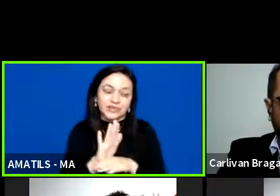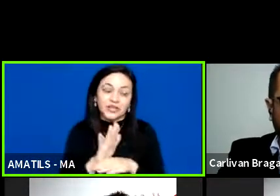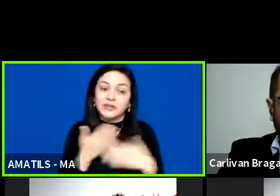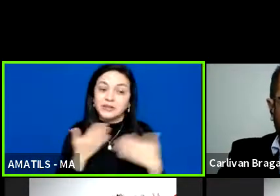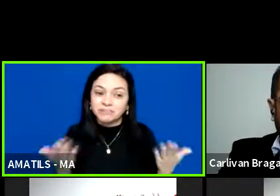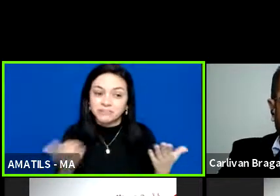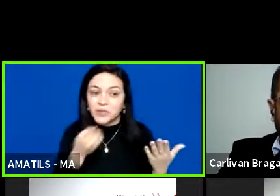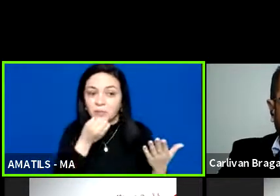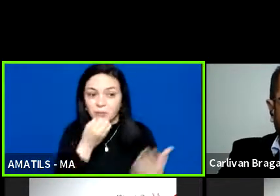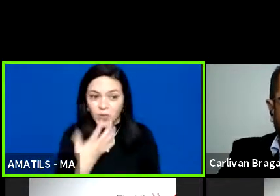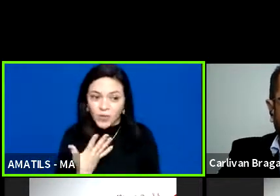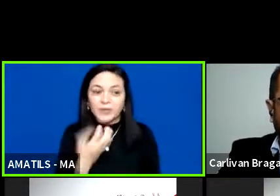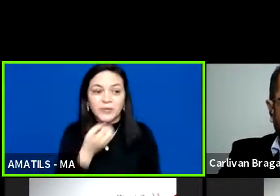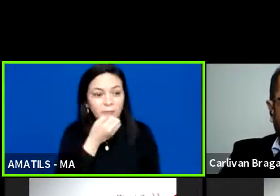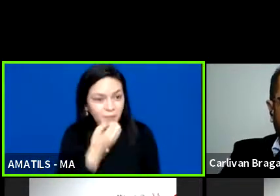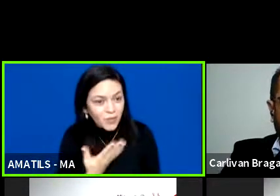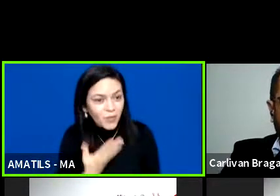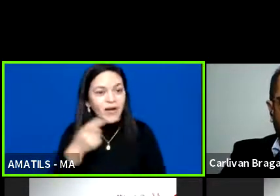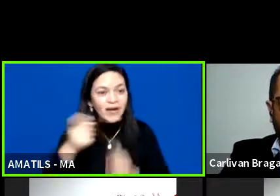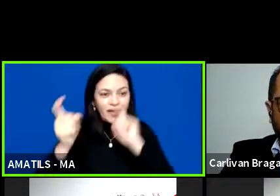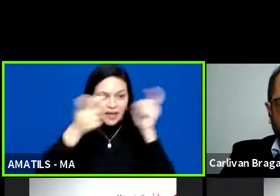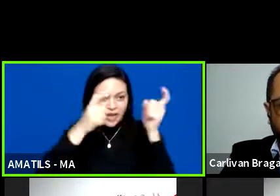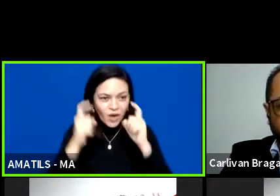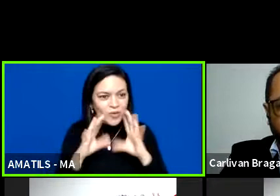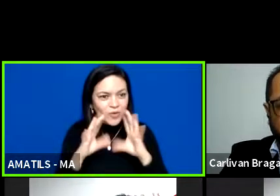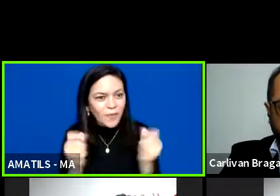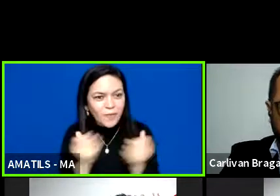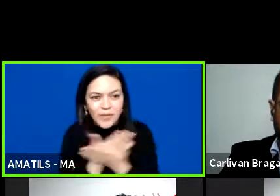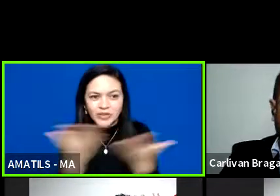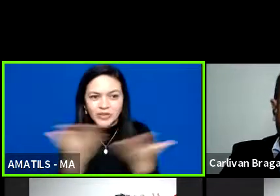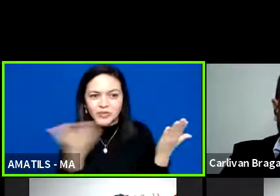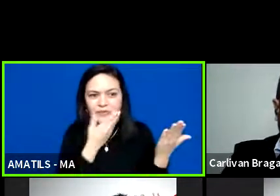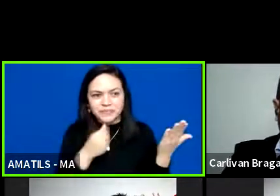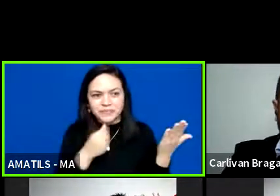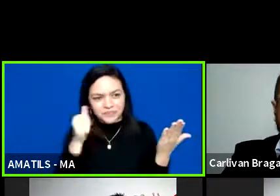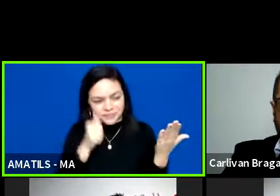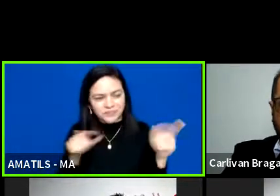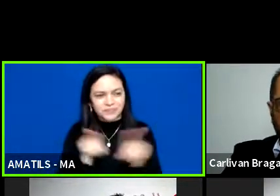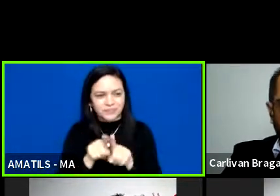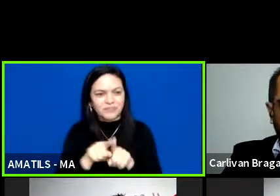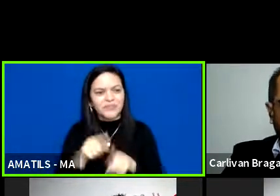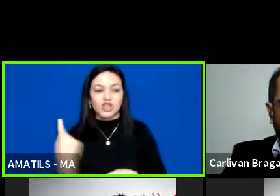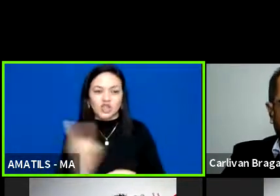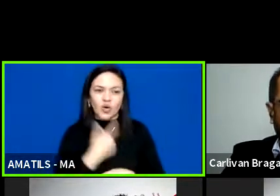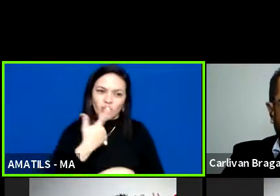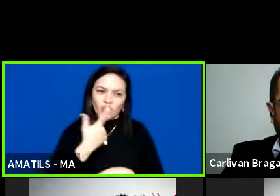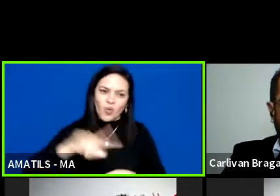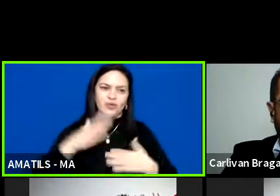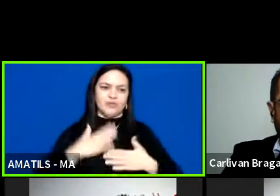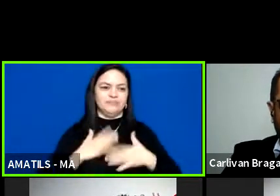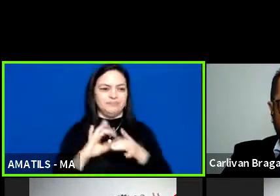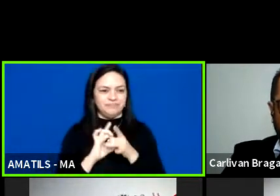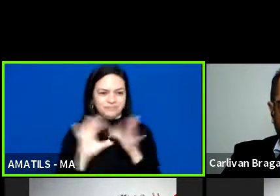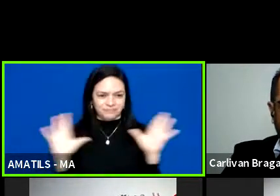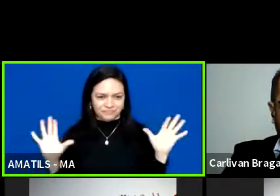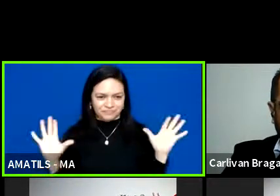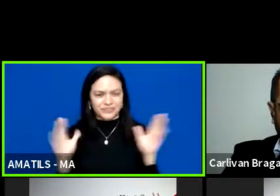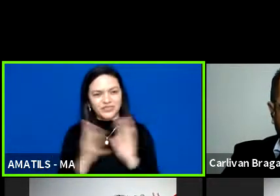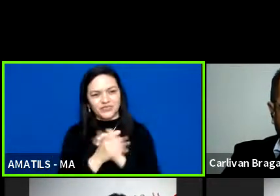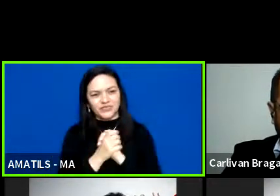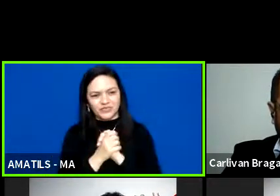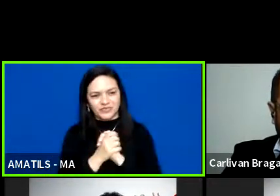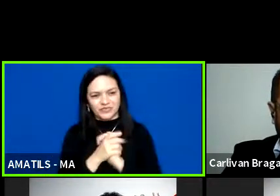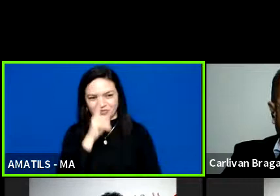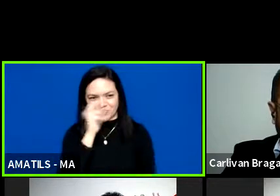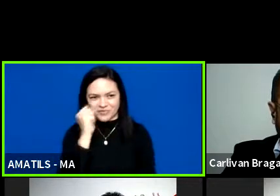reunião para todos e todas, e continuar aqui à disposição. Forte abraço.